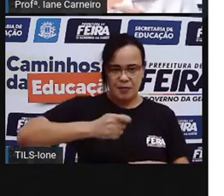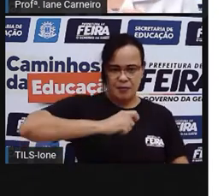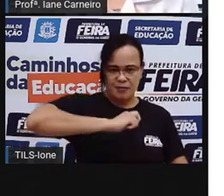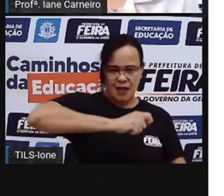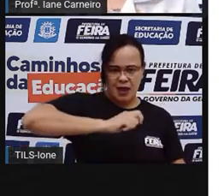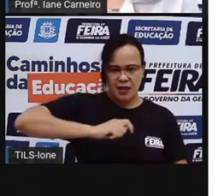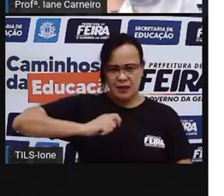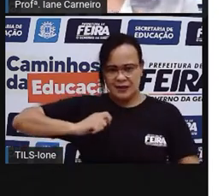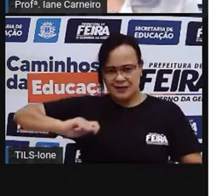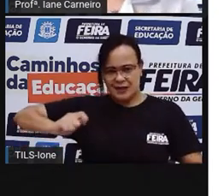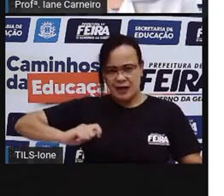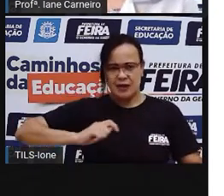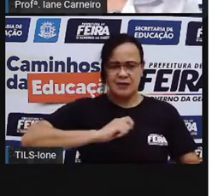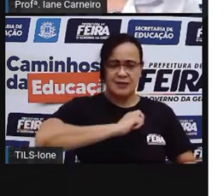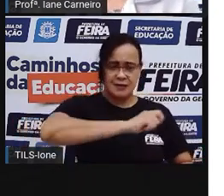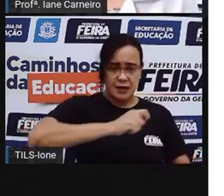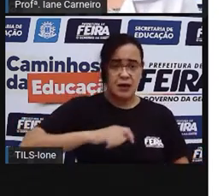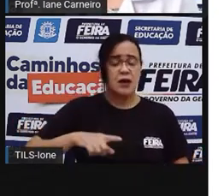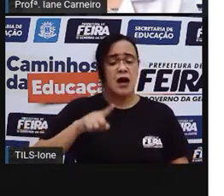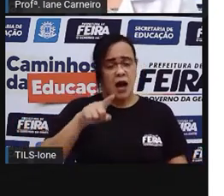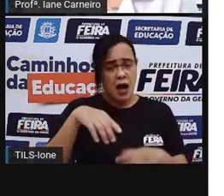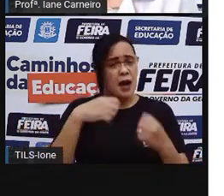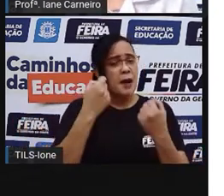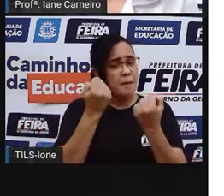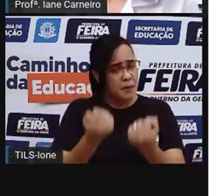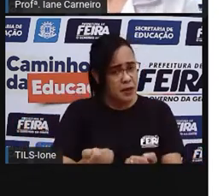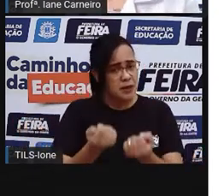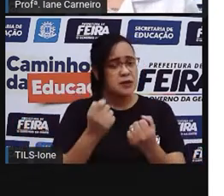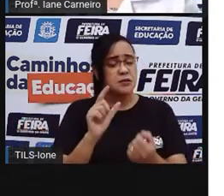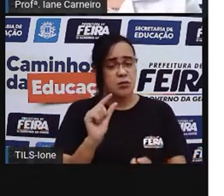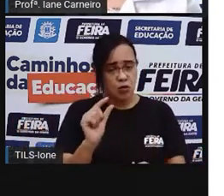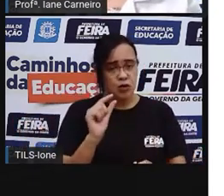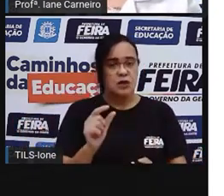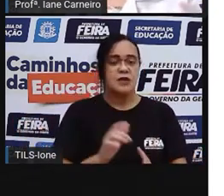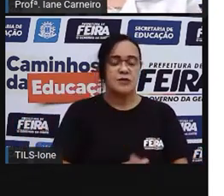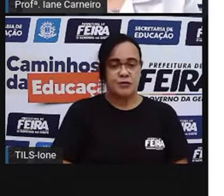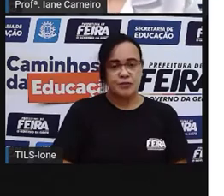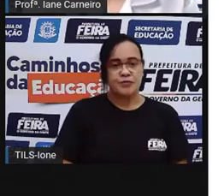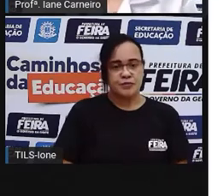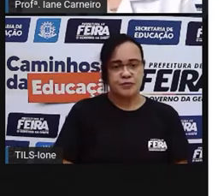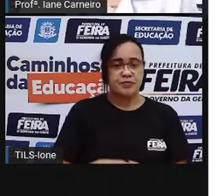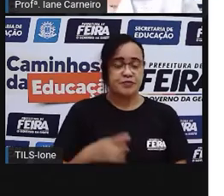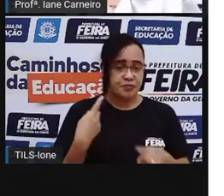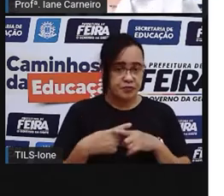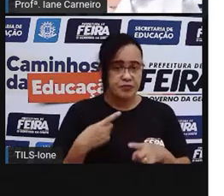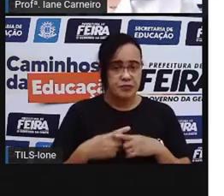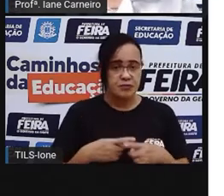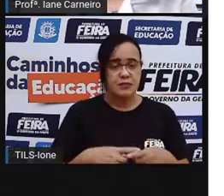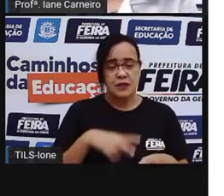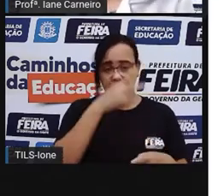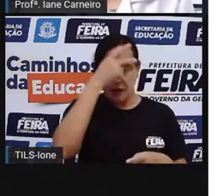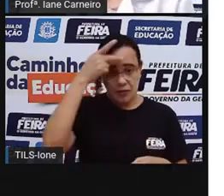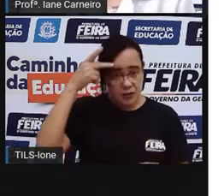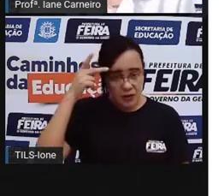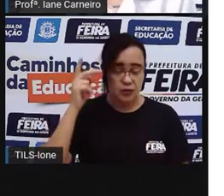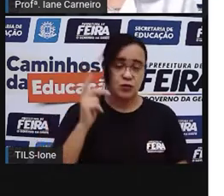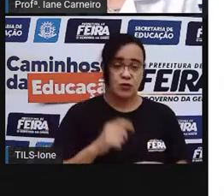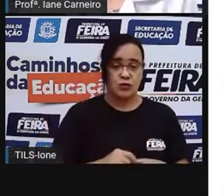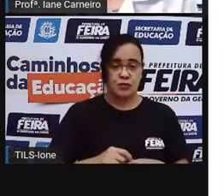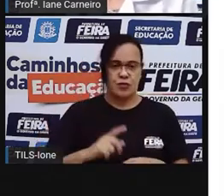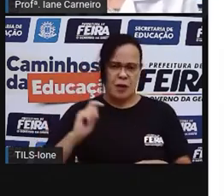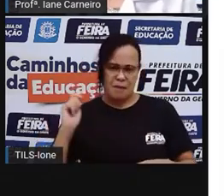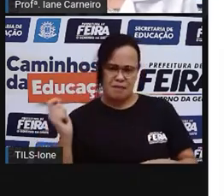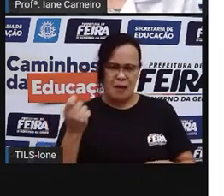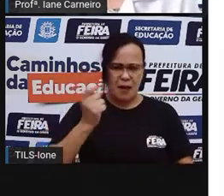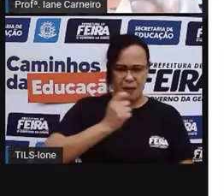E é um pouquinho pesada essa bola também. Porque ela precisa aguentar a pancada. Porque os jogadores de tênis, eles batem muito forte na